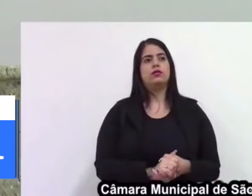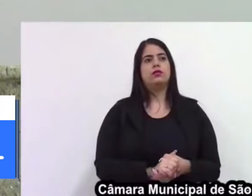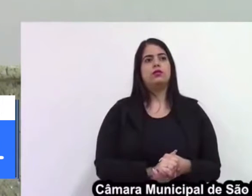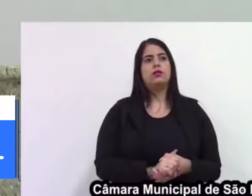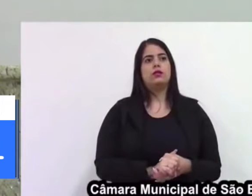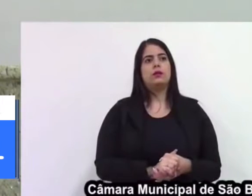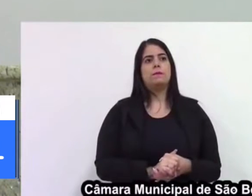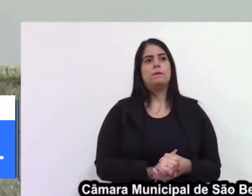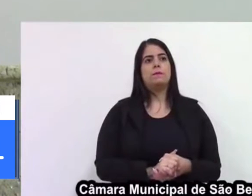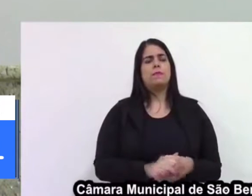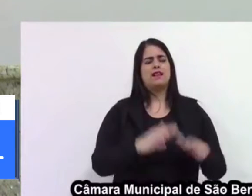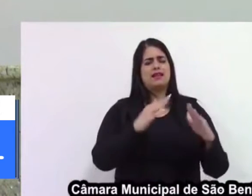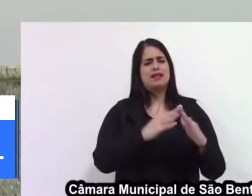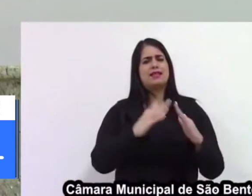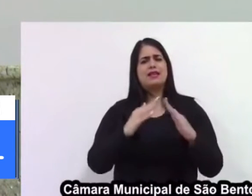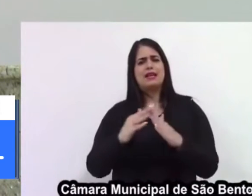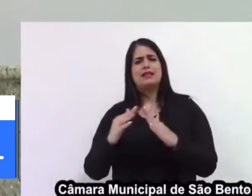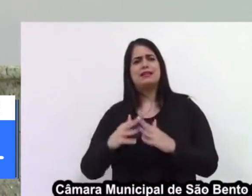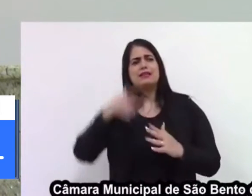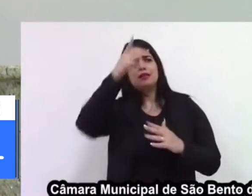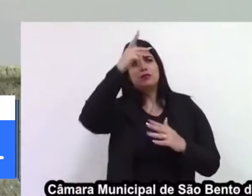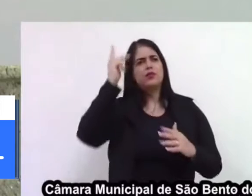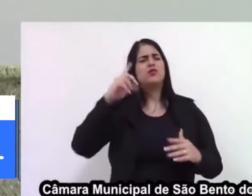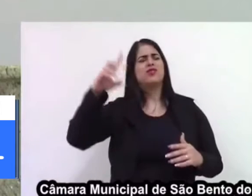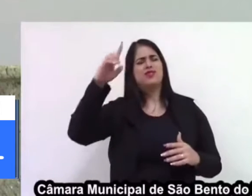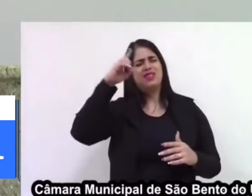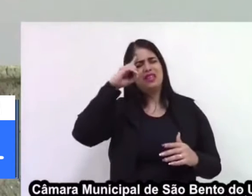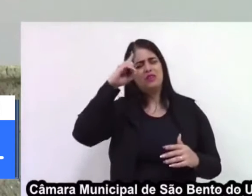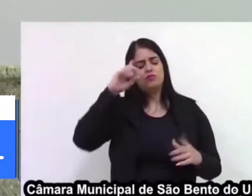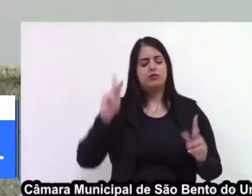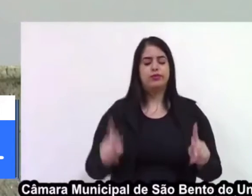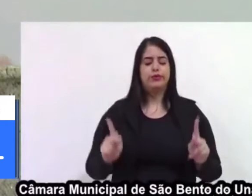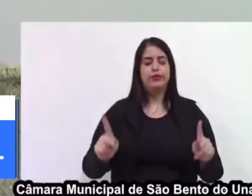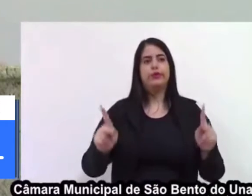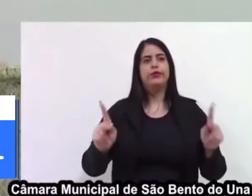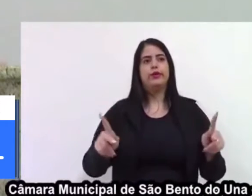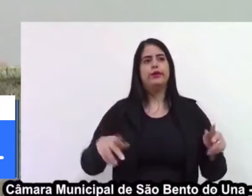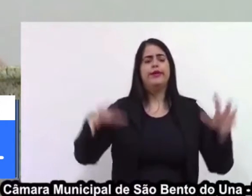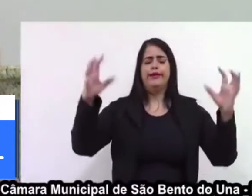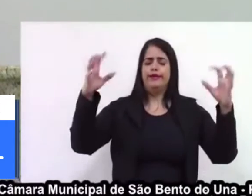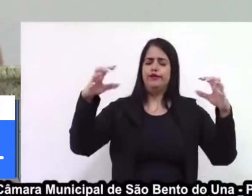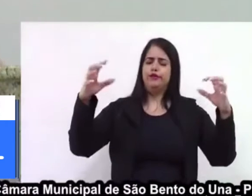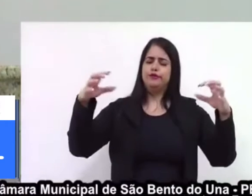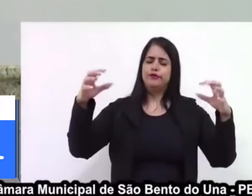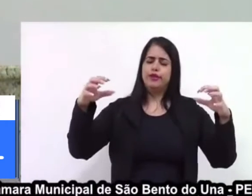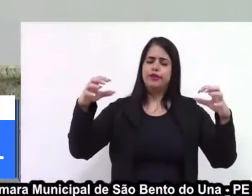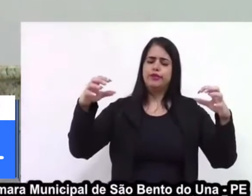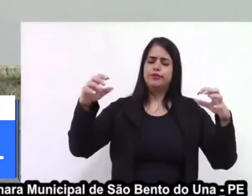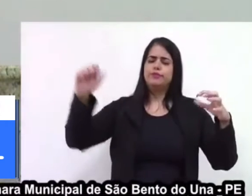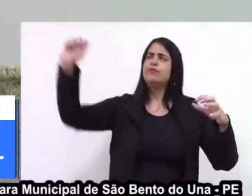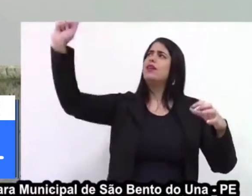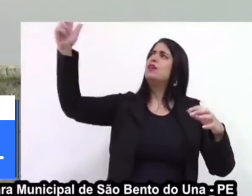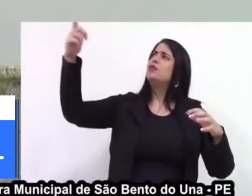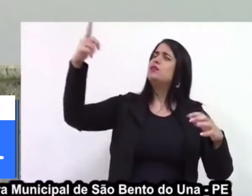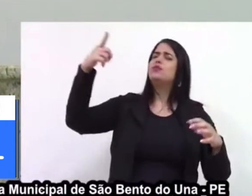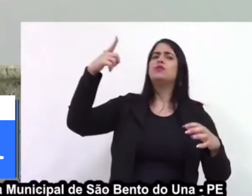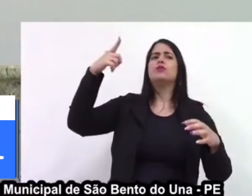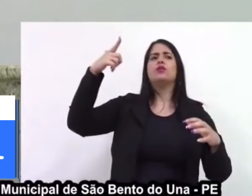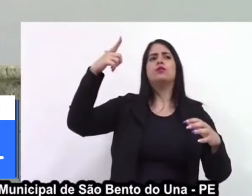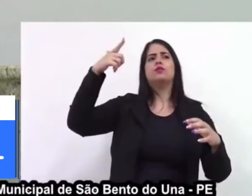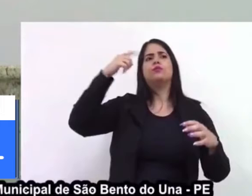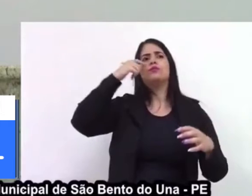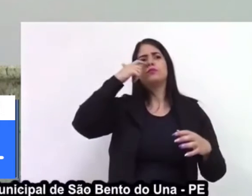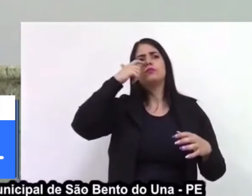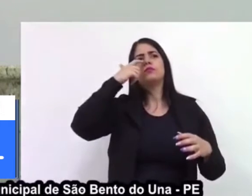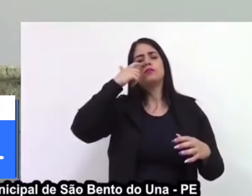que estão nas casas, das pessoas todos os dias, que esteja chovendo, fazendo sol, mas está ali na ponta, e precisa do